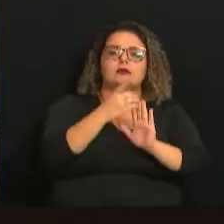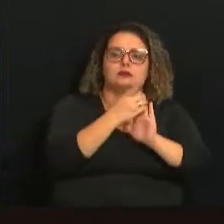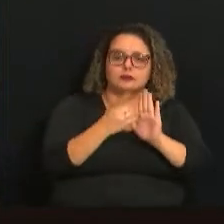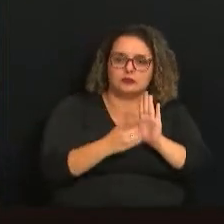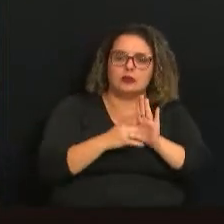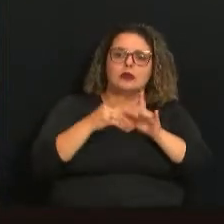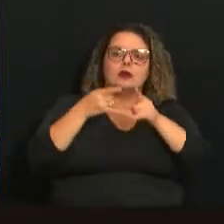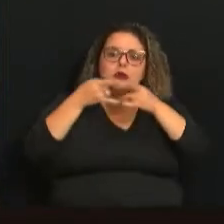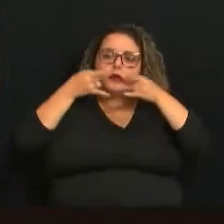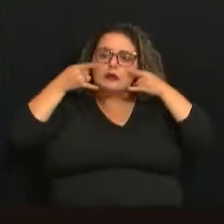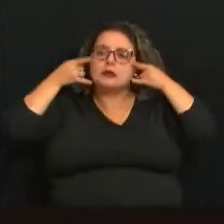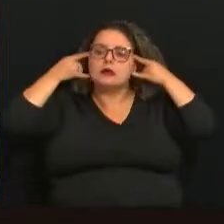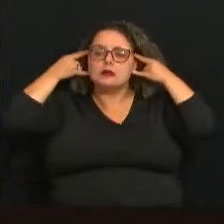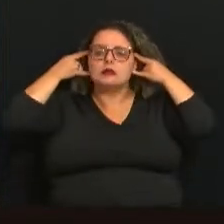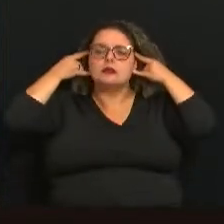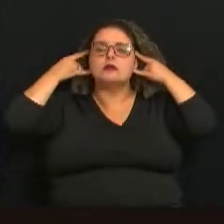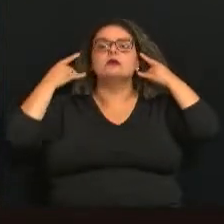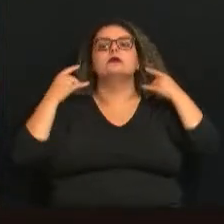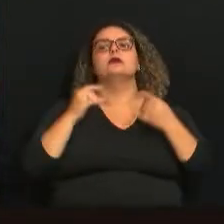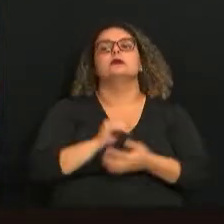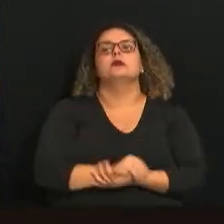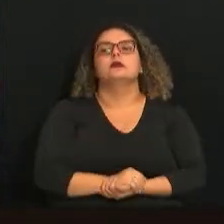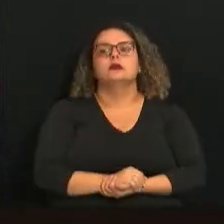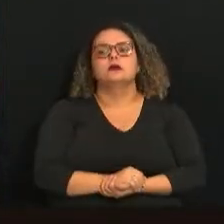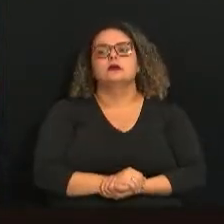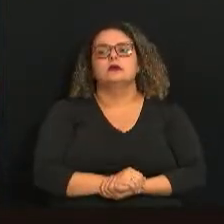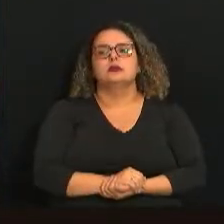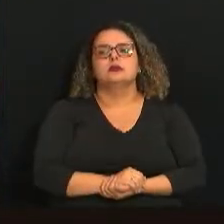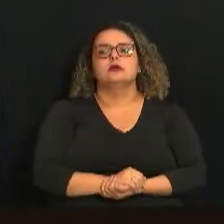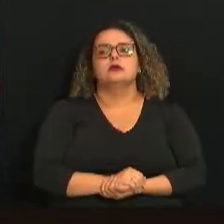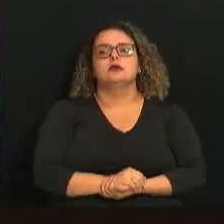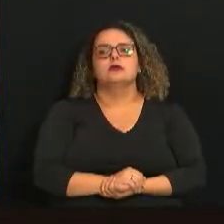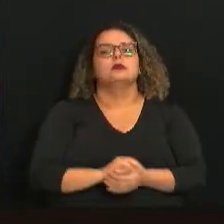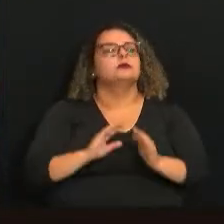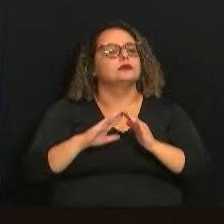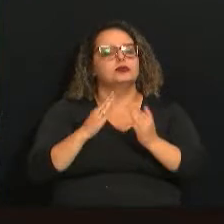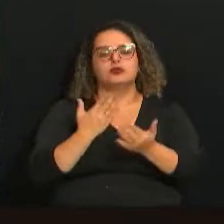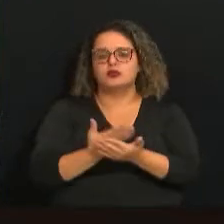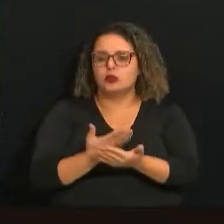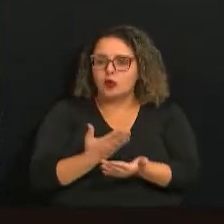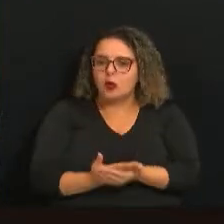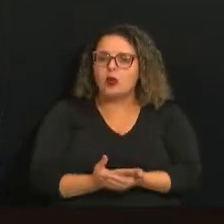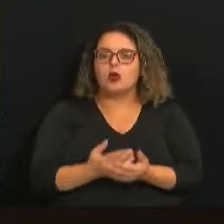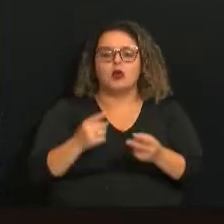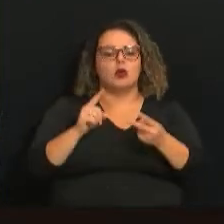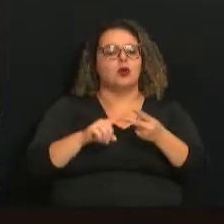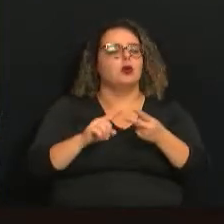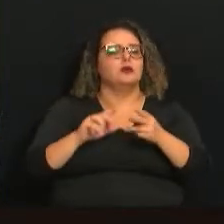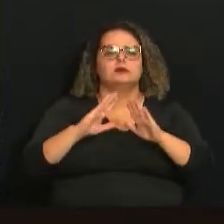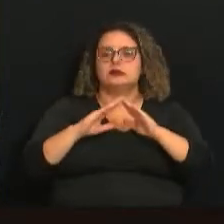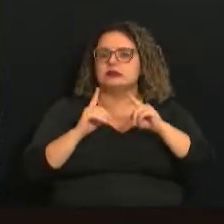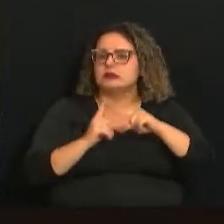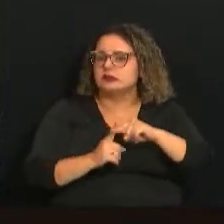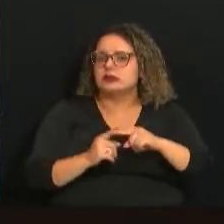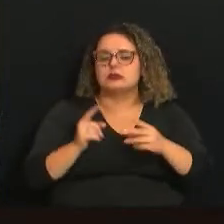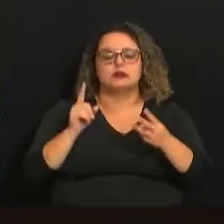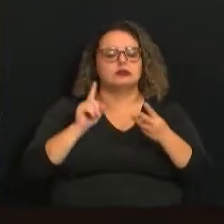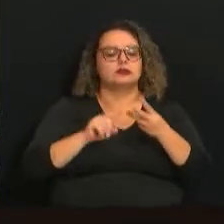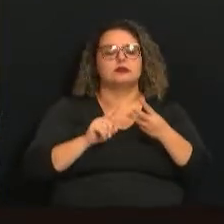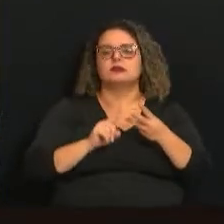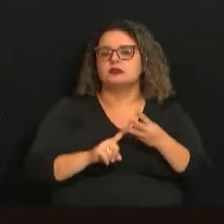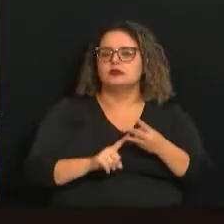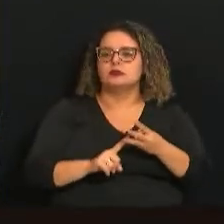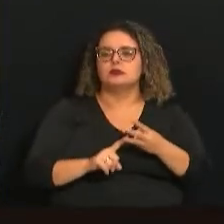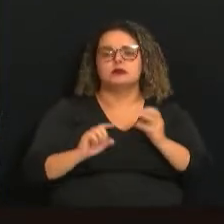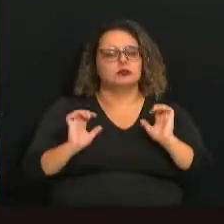máscara, tanto o decreto que trata de escolas, o decreto que trata das igrejas, o decreto que trata de